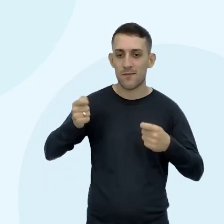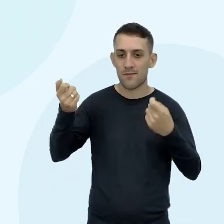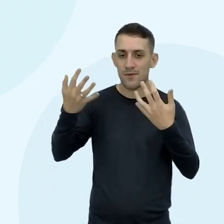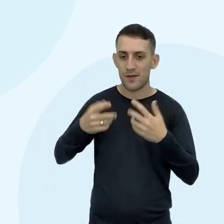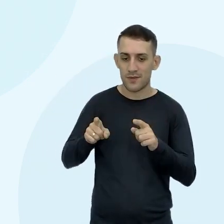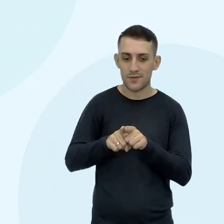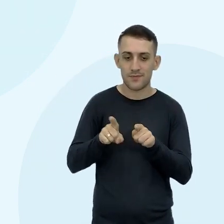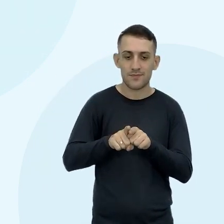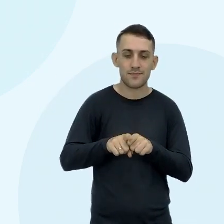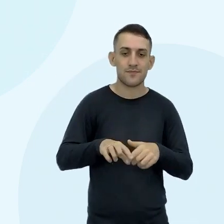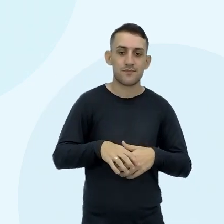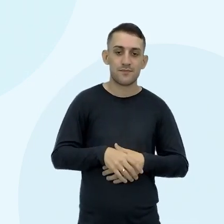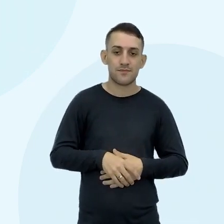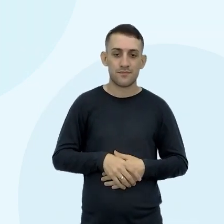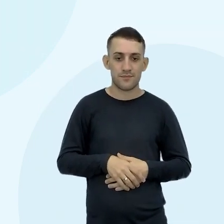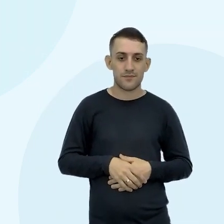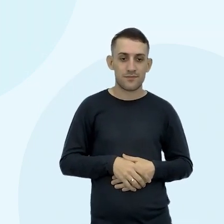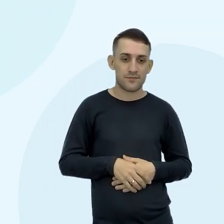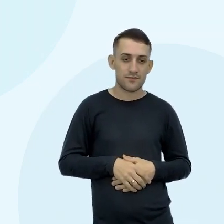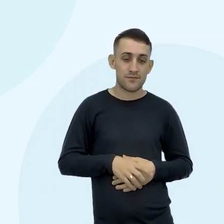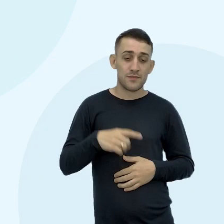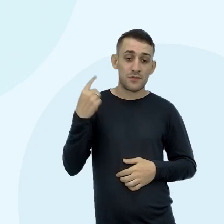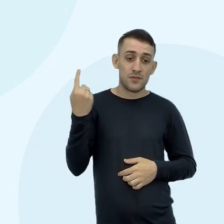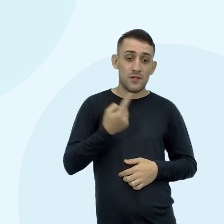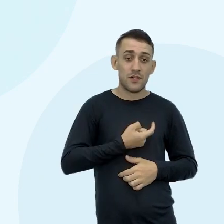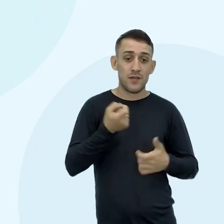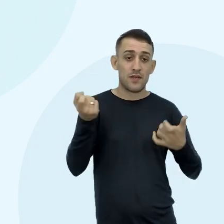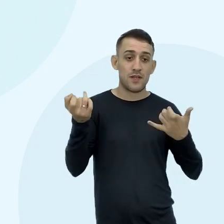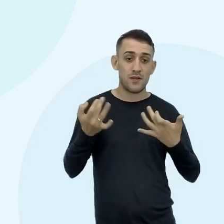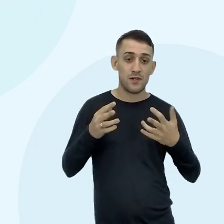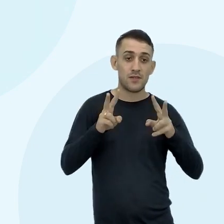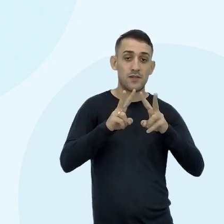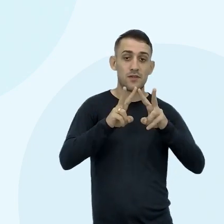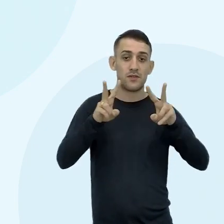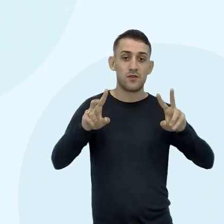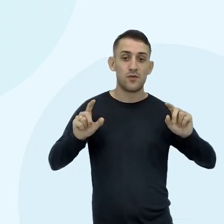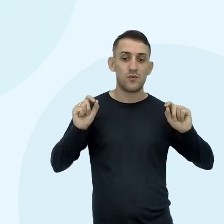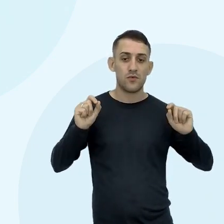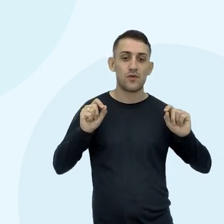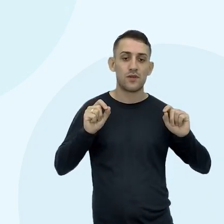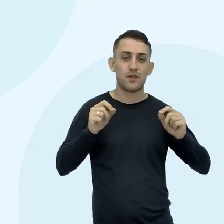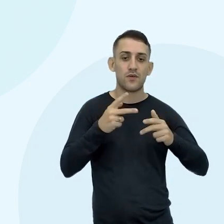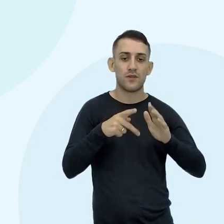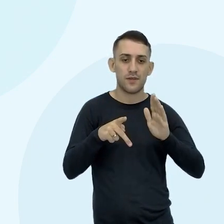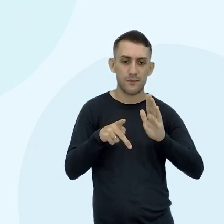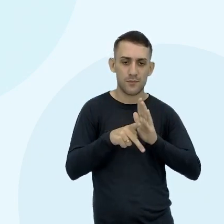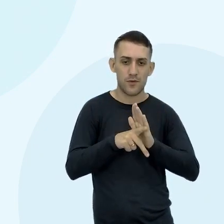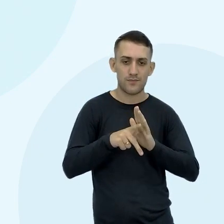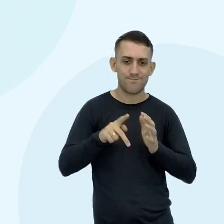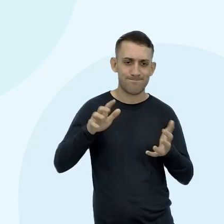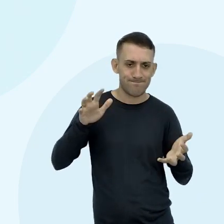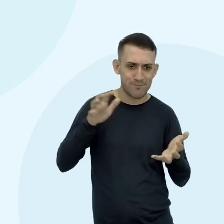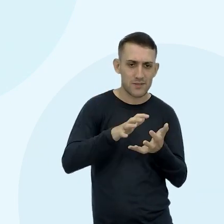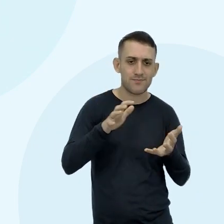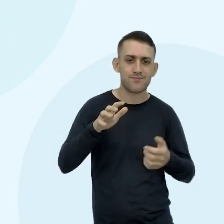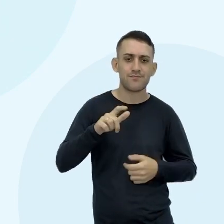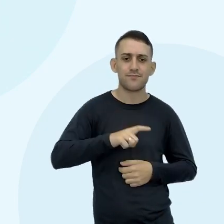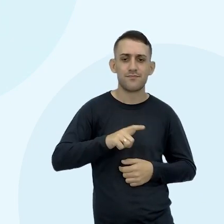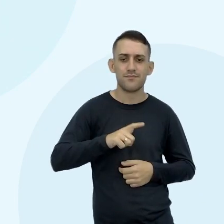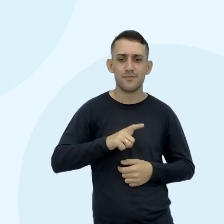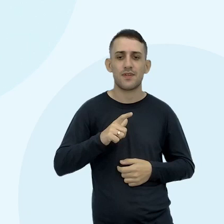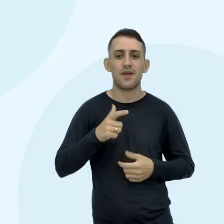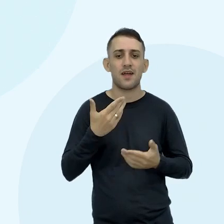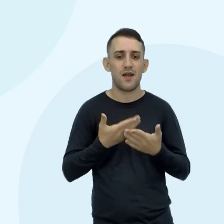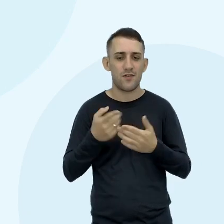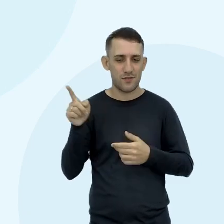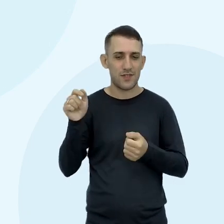né Isso Aqui você falou da pressão A gente falou sobre Pressão hidrostática, né Você estava comigo Em uma dessas aulas